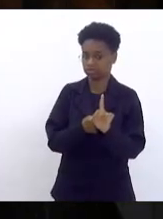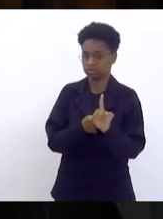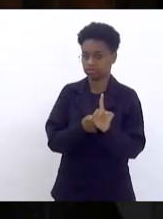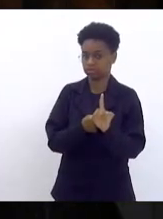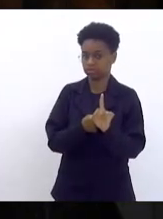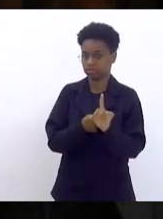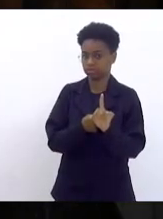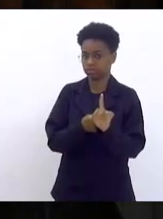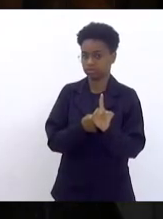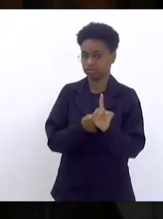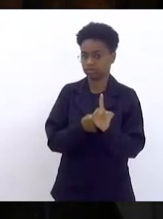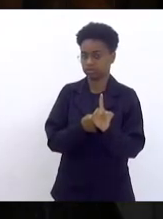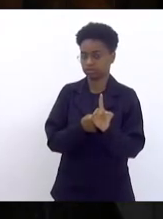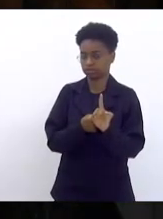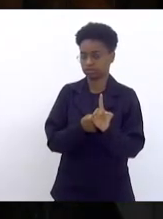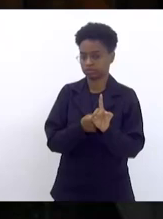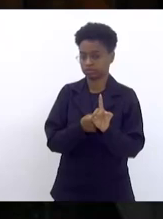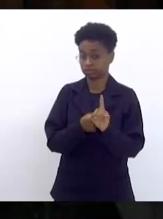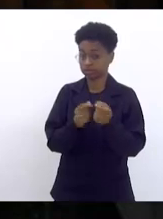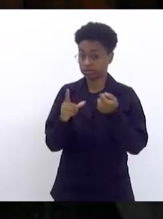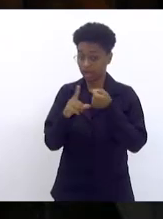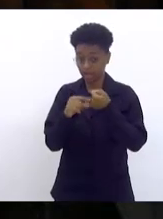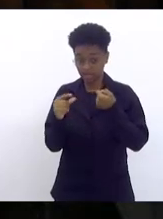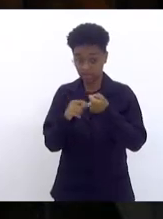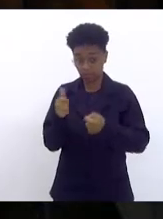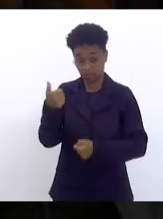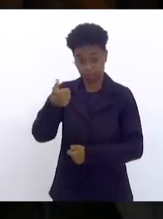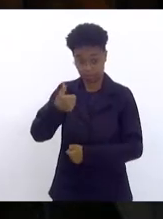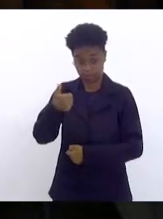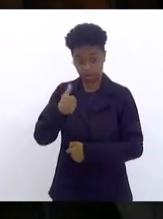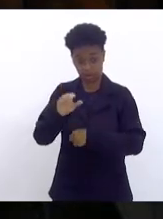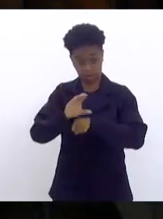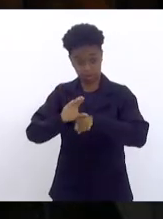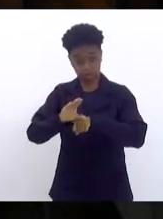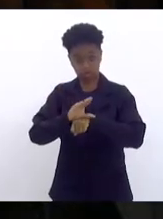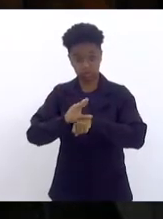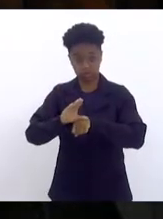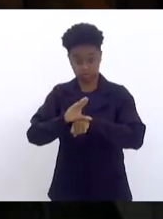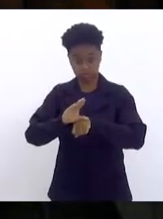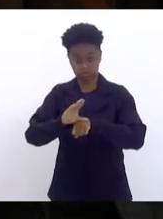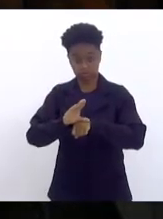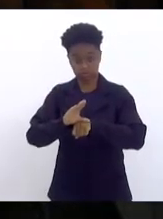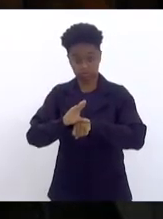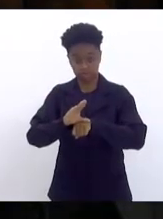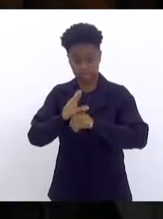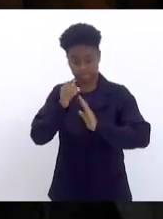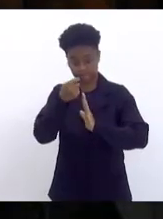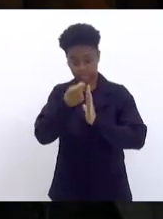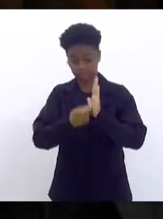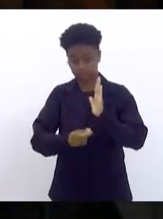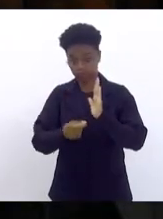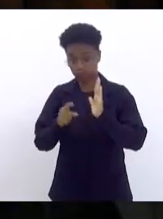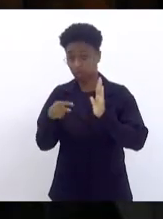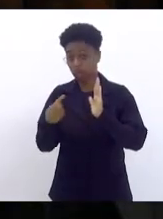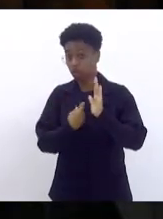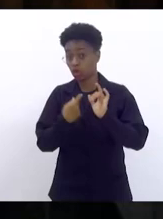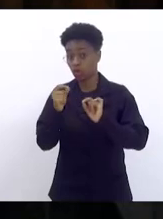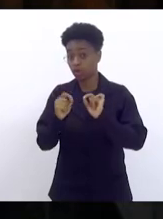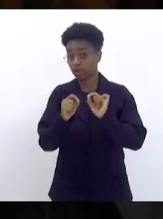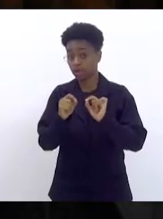escrito no artigo primeiro da Constituição Federal que nós somos a República